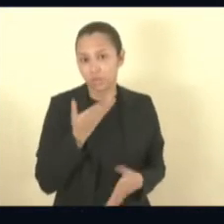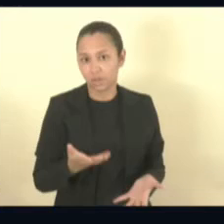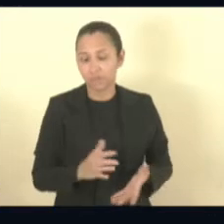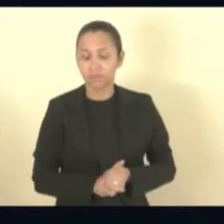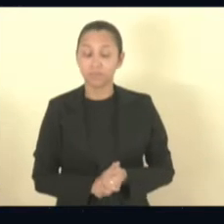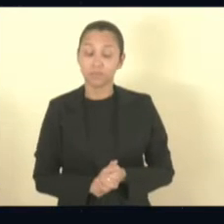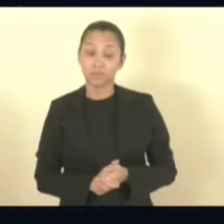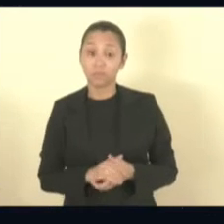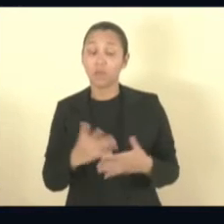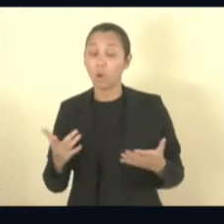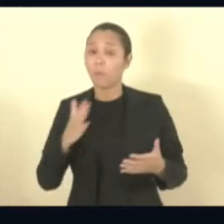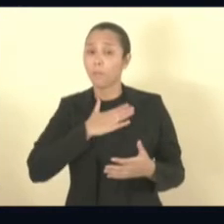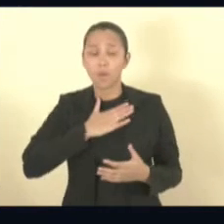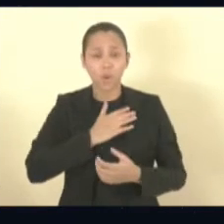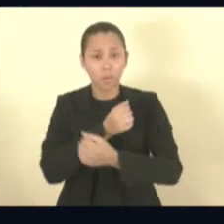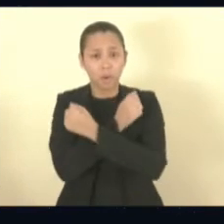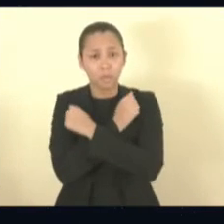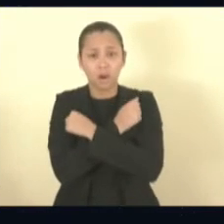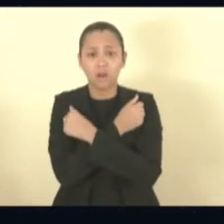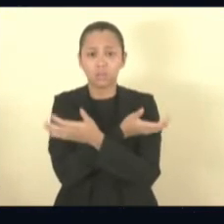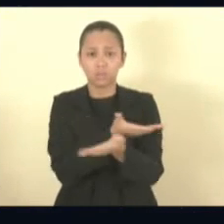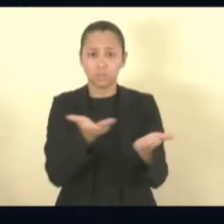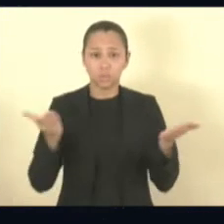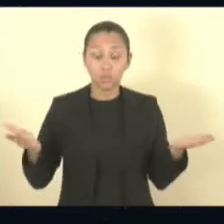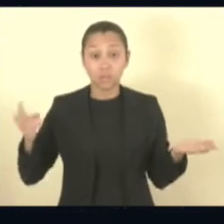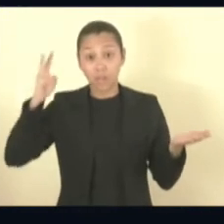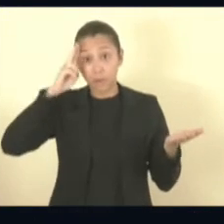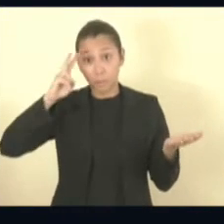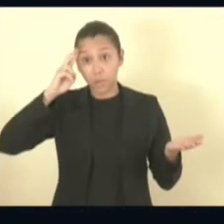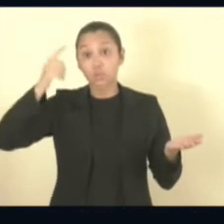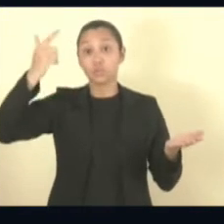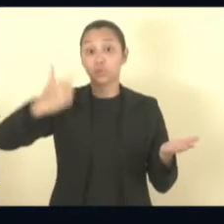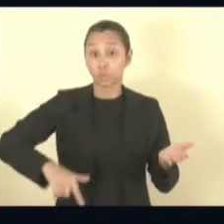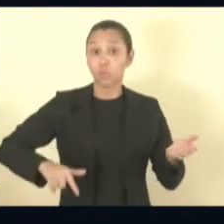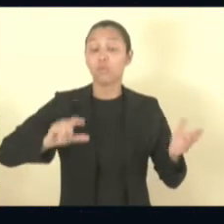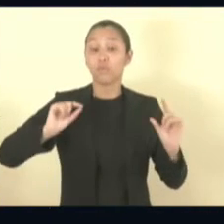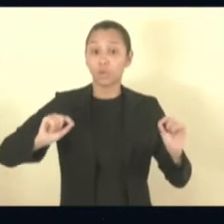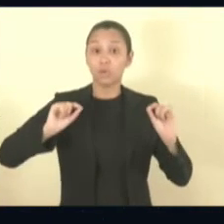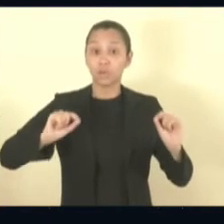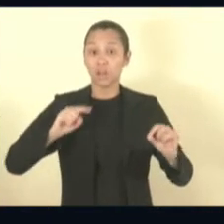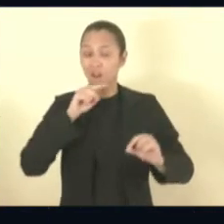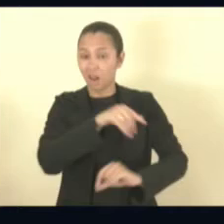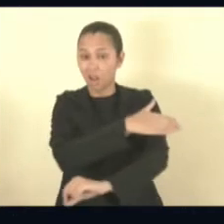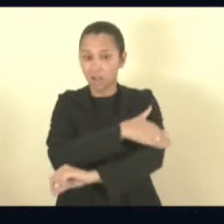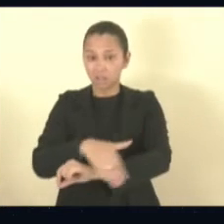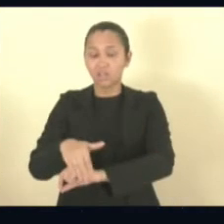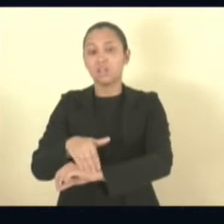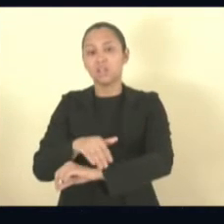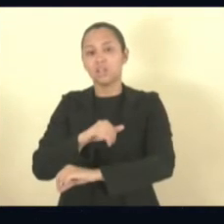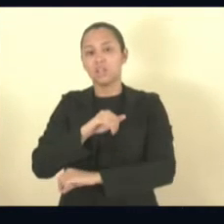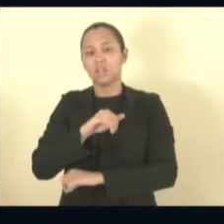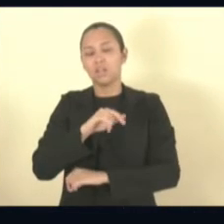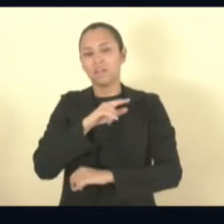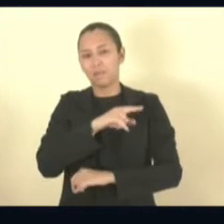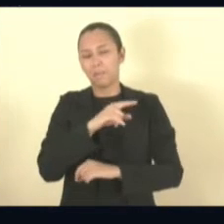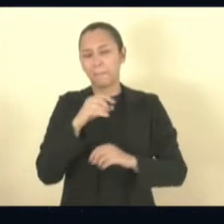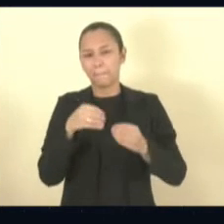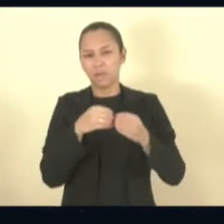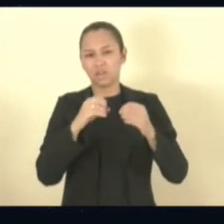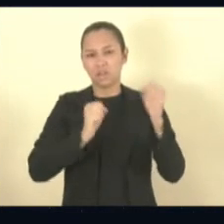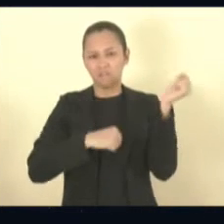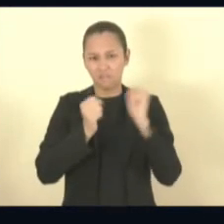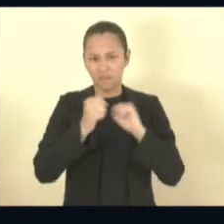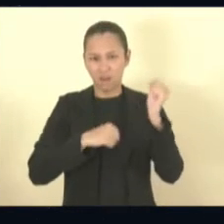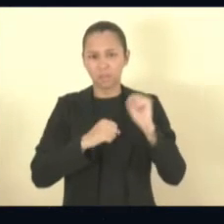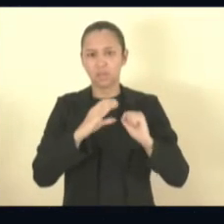No mais, o meu abraço para todos e lembrando mais uma vez, o asfalto de Gironda, a fábrica de cimento, é